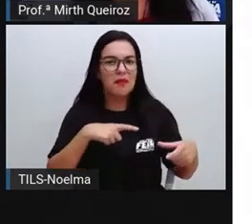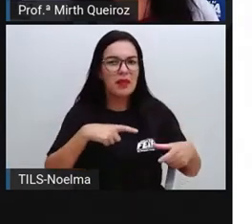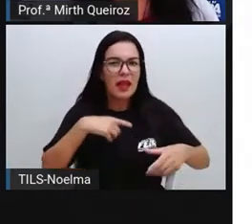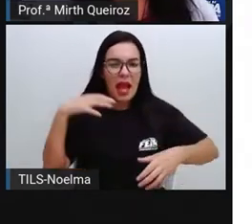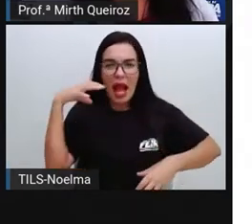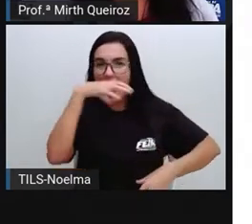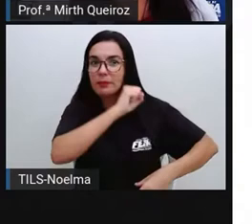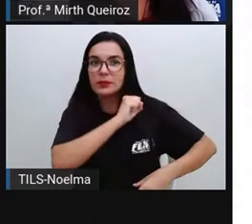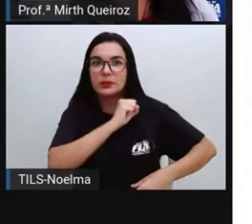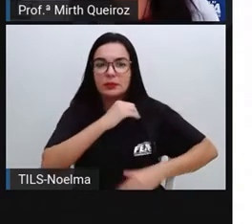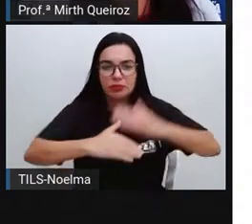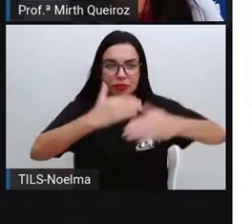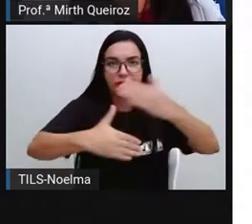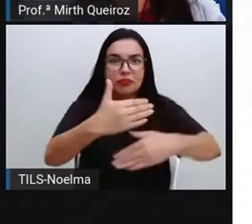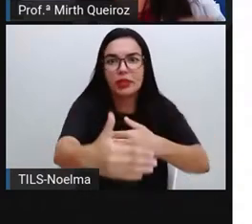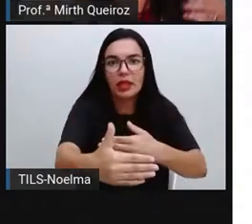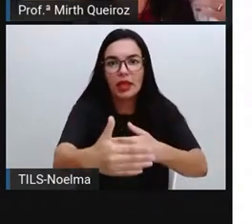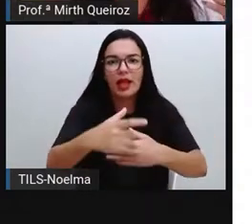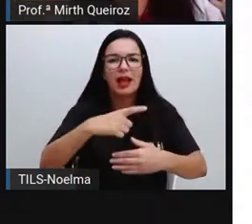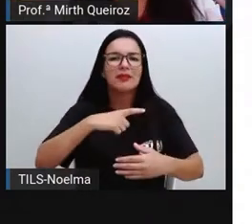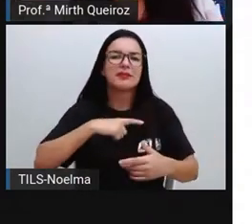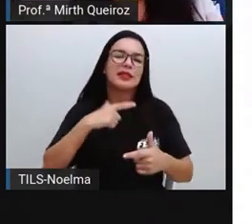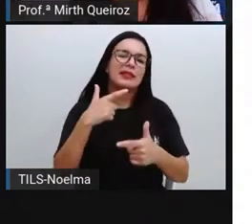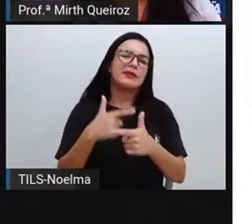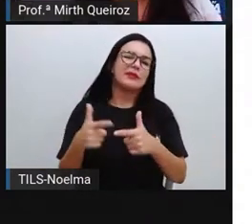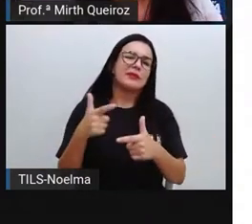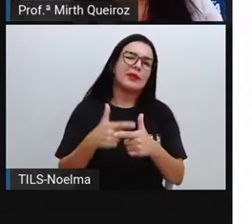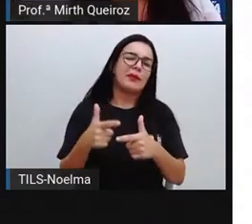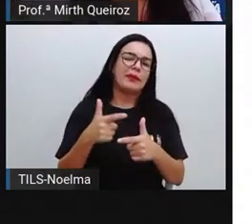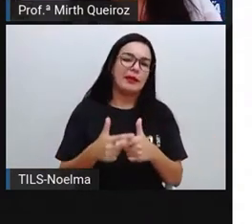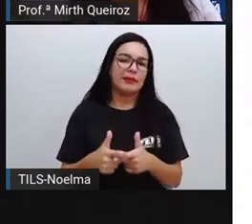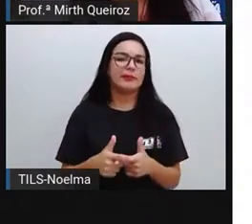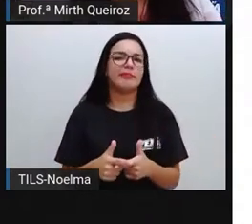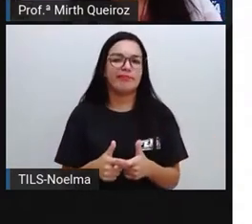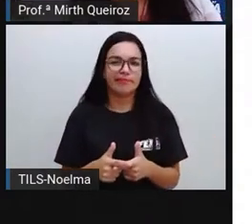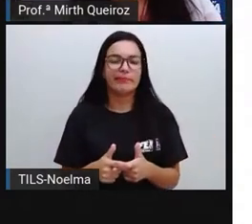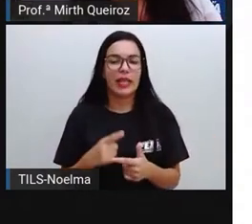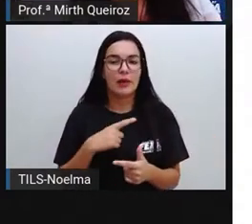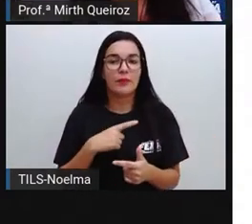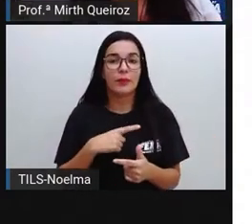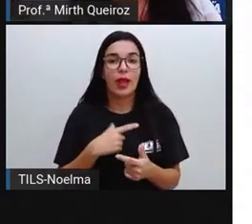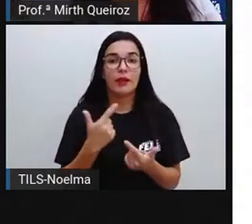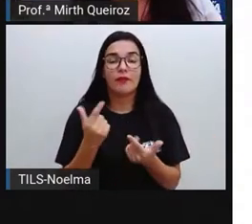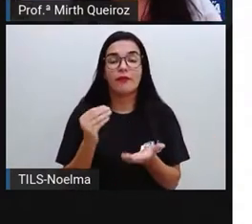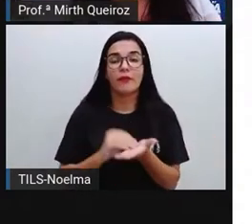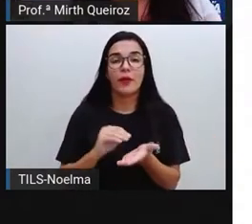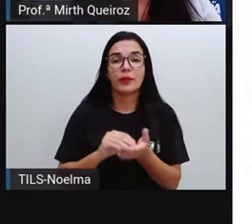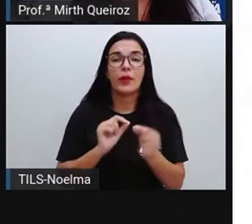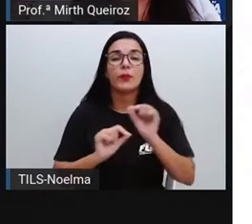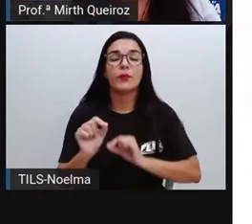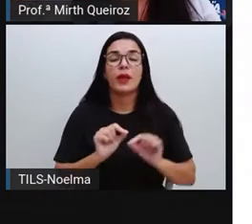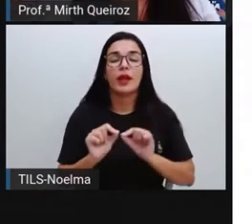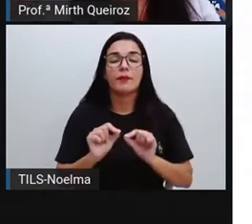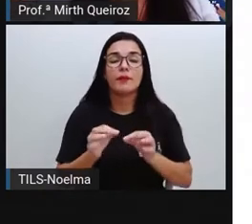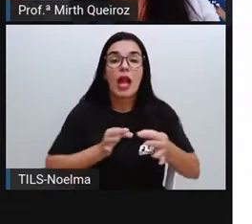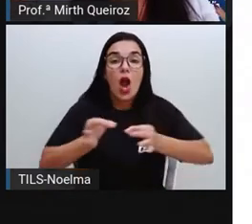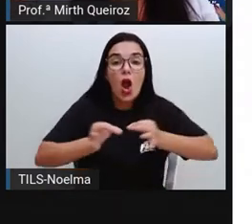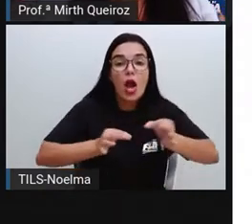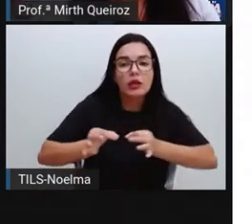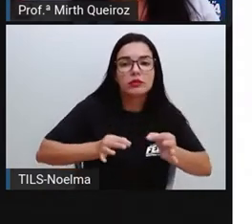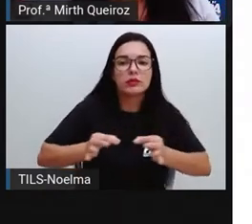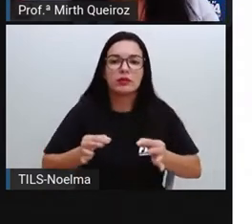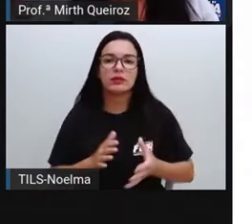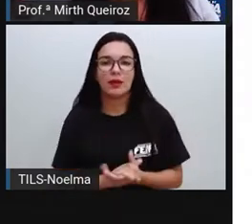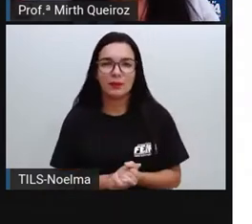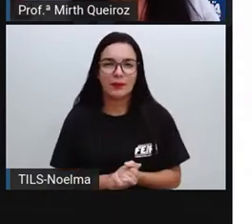teve como consequência aí diversos problemas. E que problemas são esses? São problemas tanto da ordem